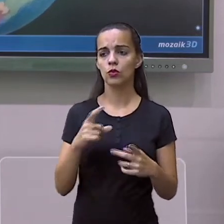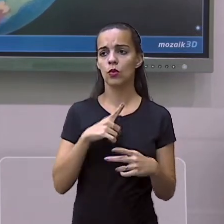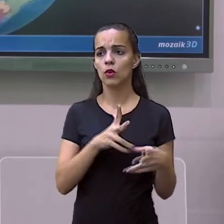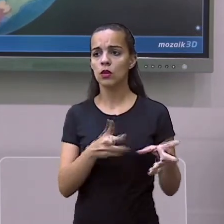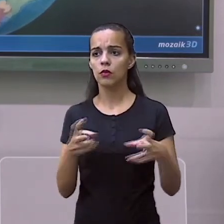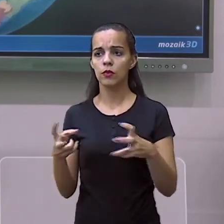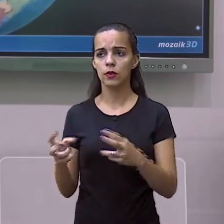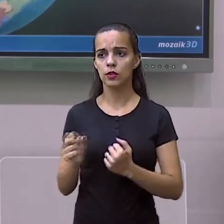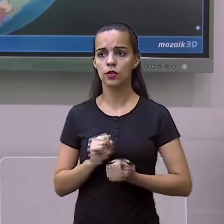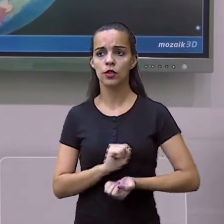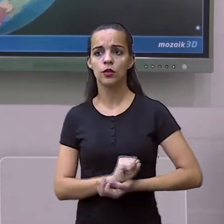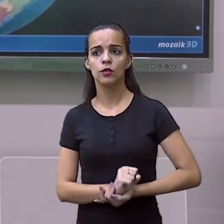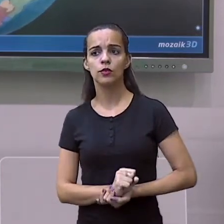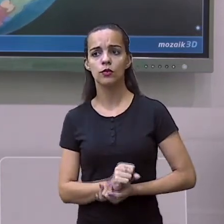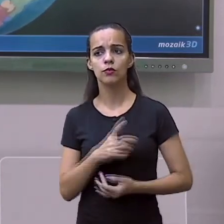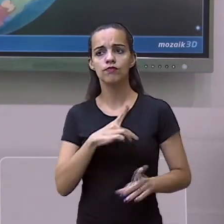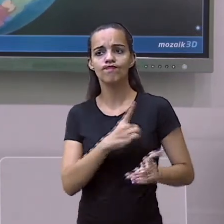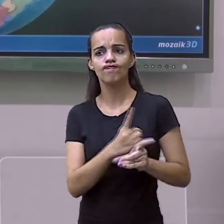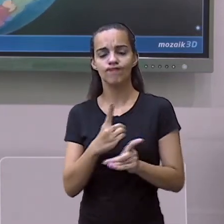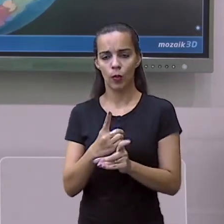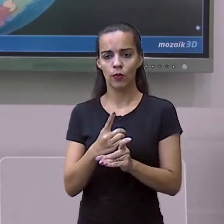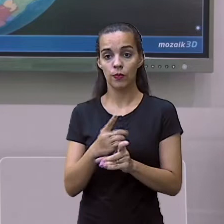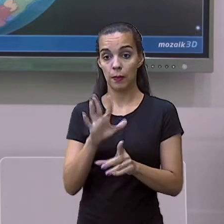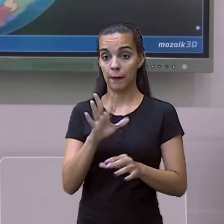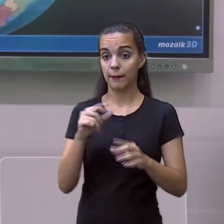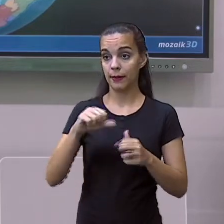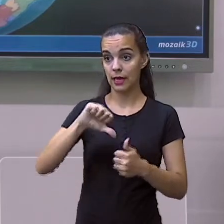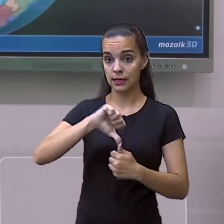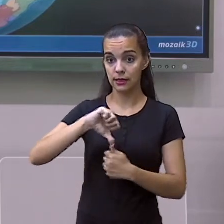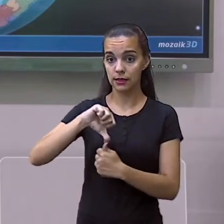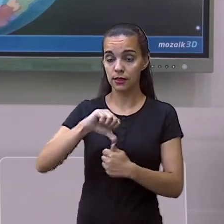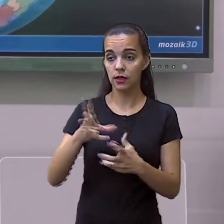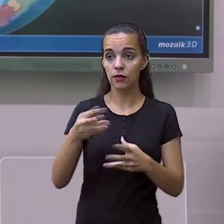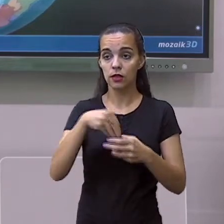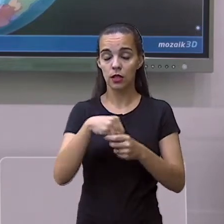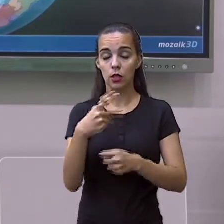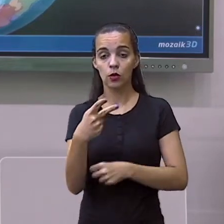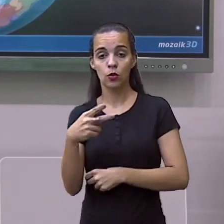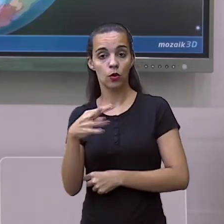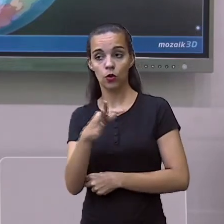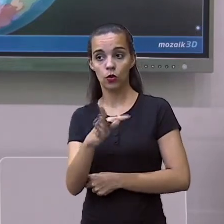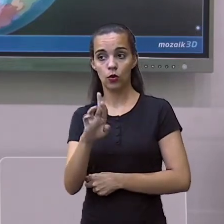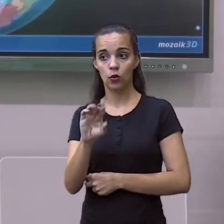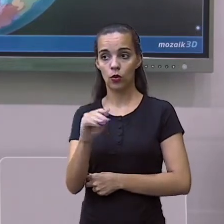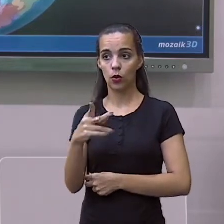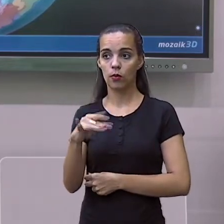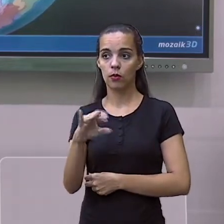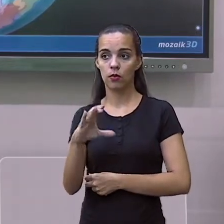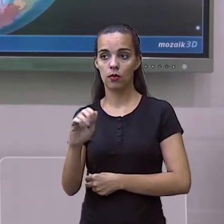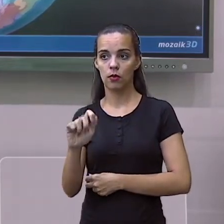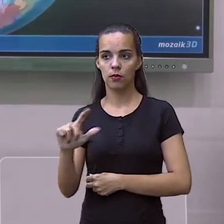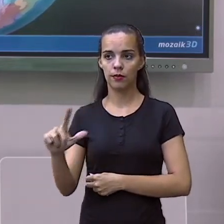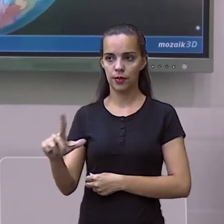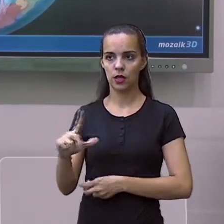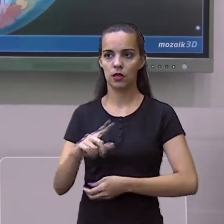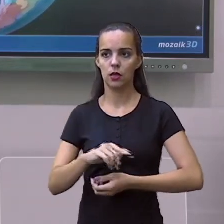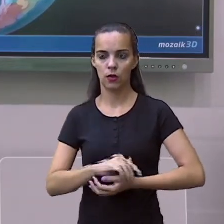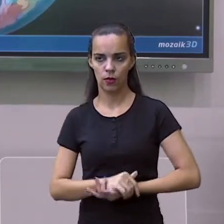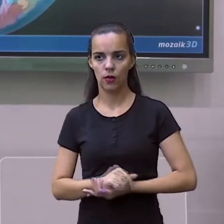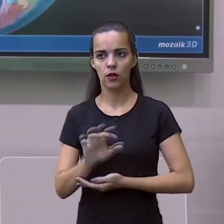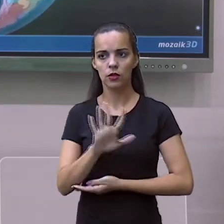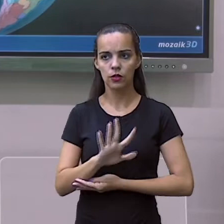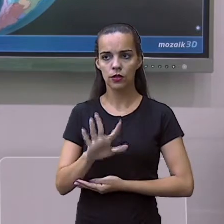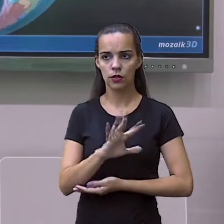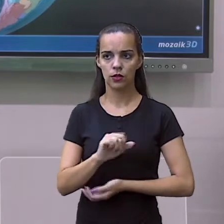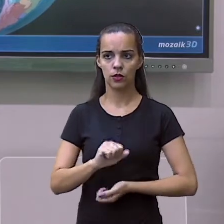zona climática tropical. Isso é muito importante. Zona tropical